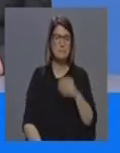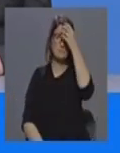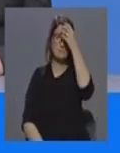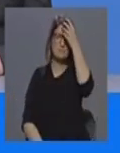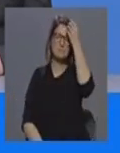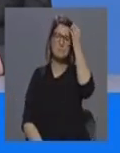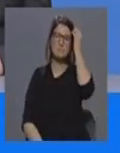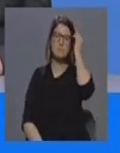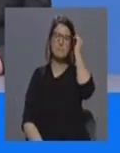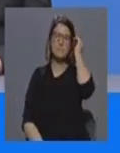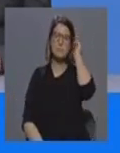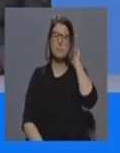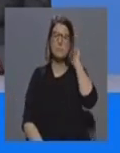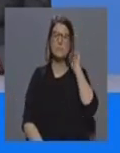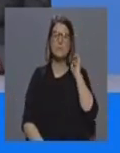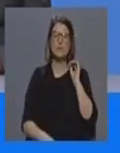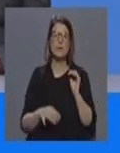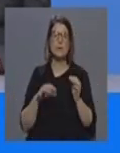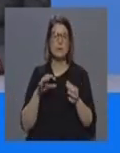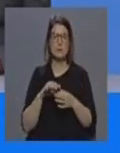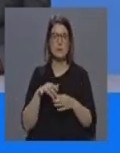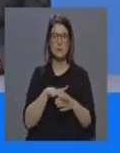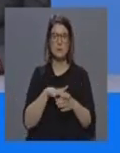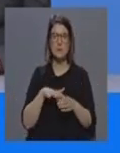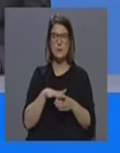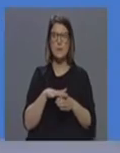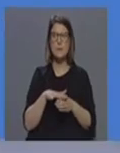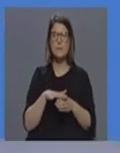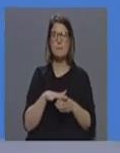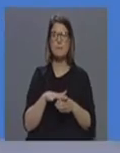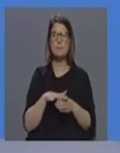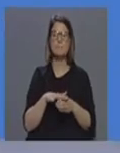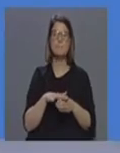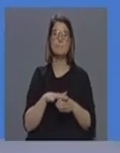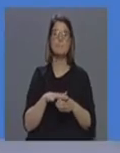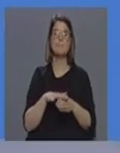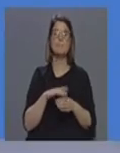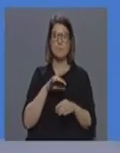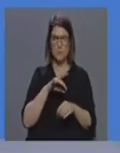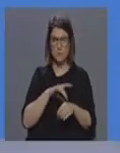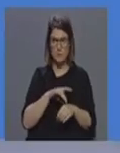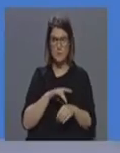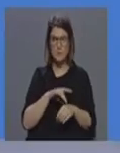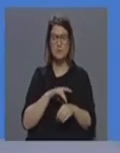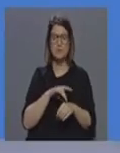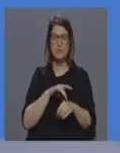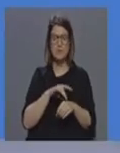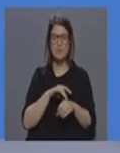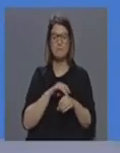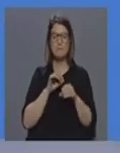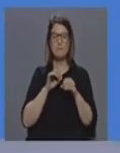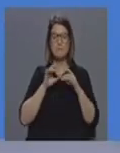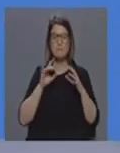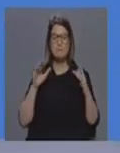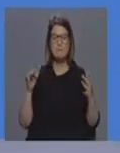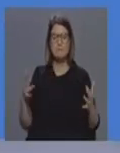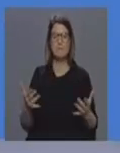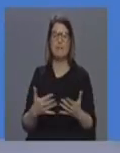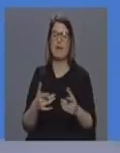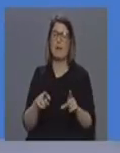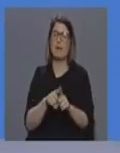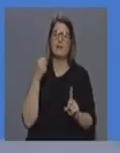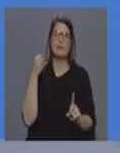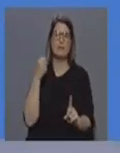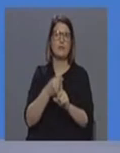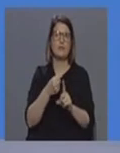No contexto de uma pandemia é sempre um desafio aos recursos médicos